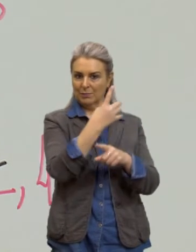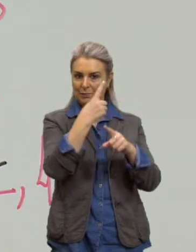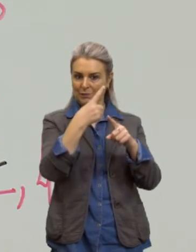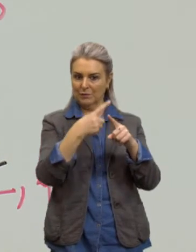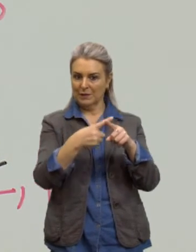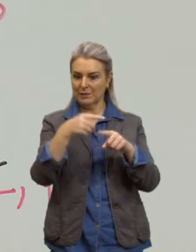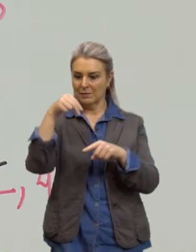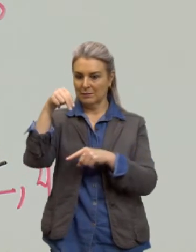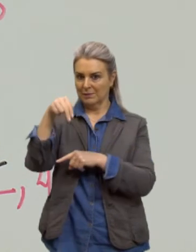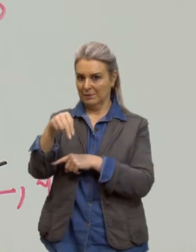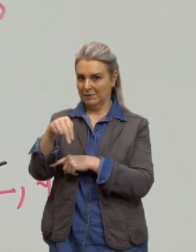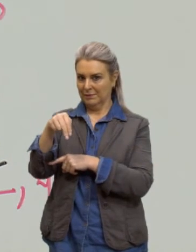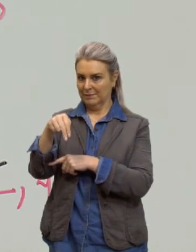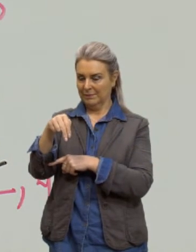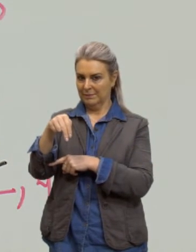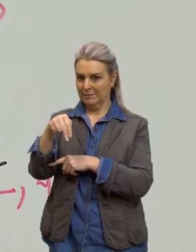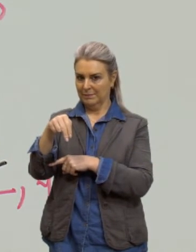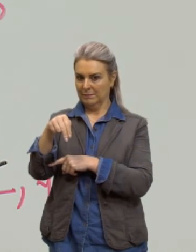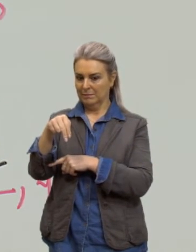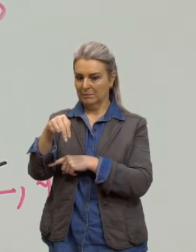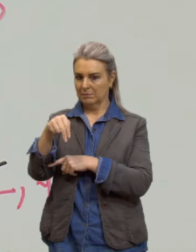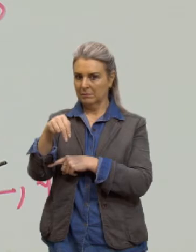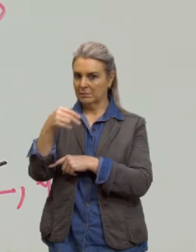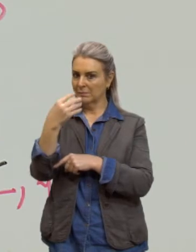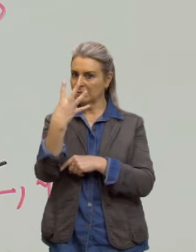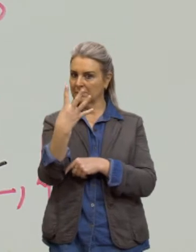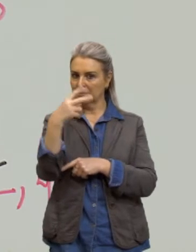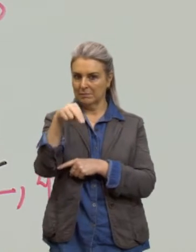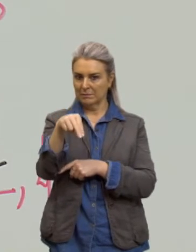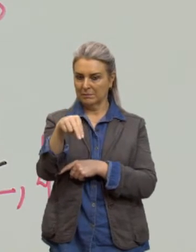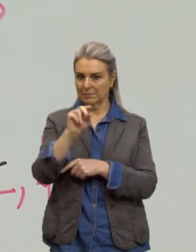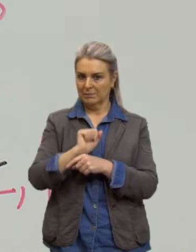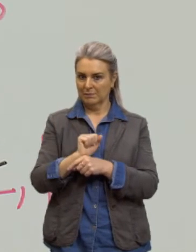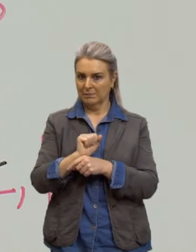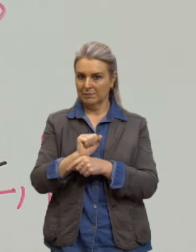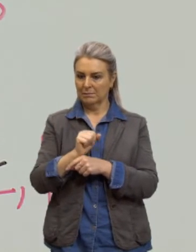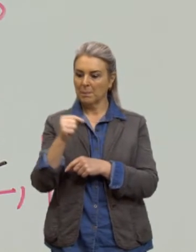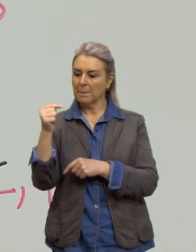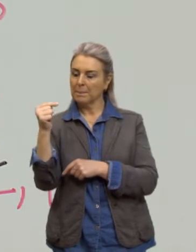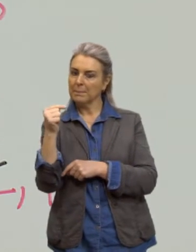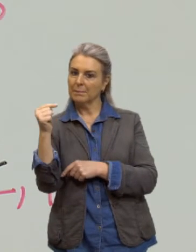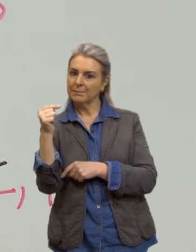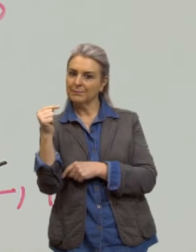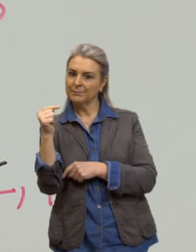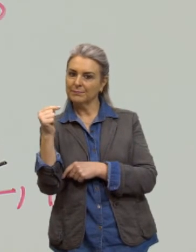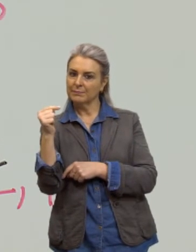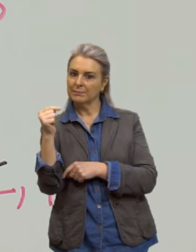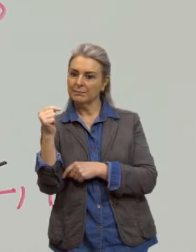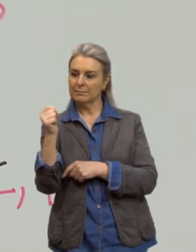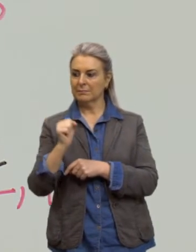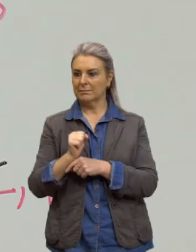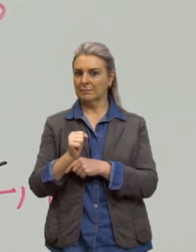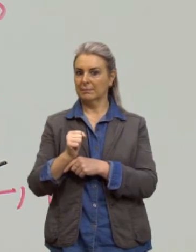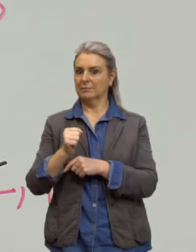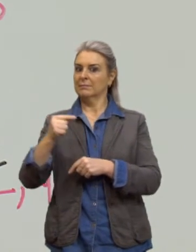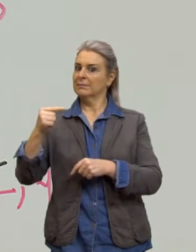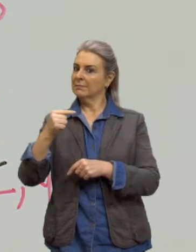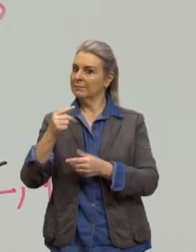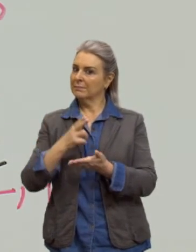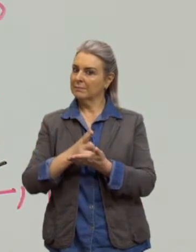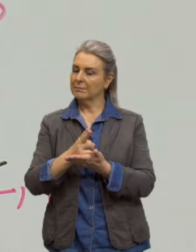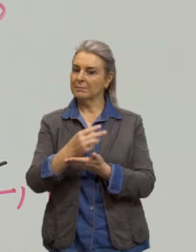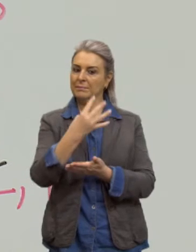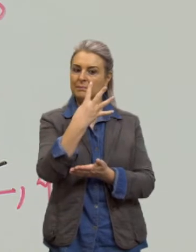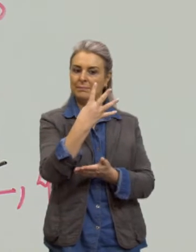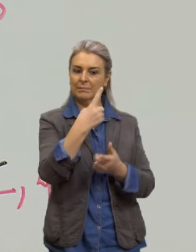o n quatro n o sinal de menos menos quatro vezes